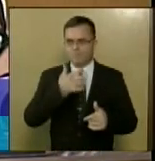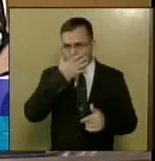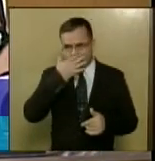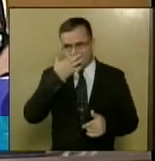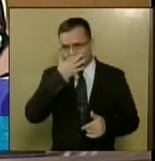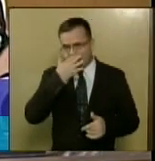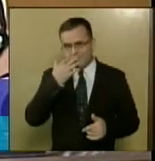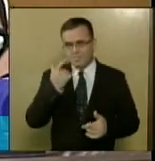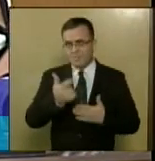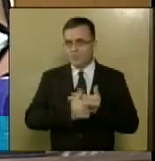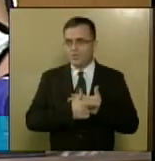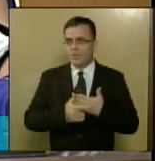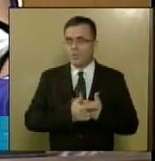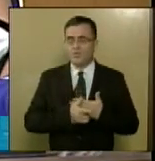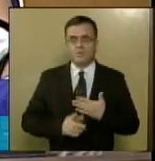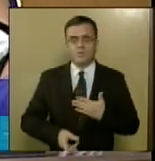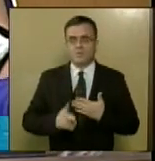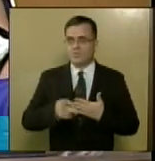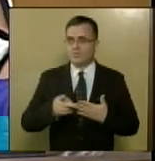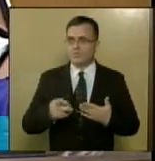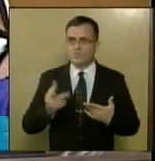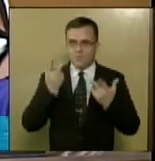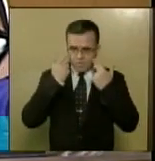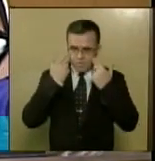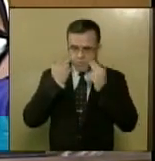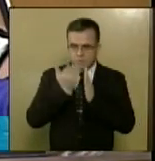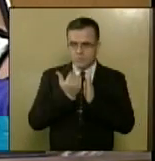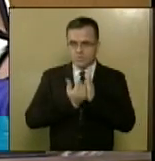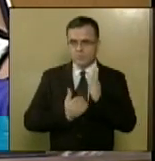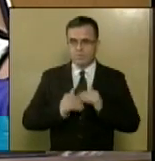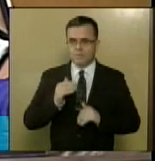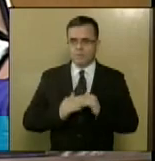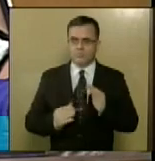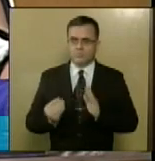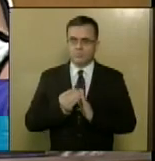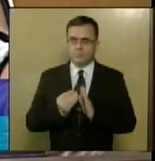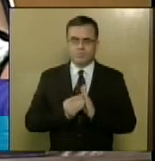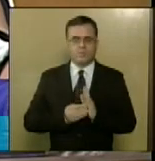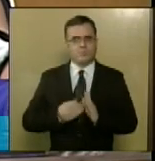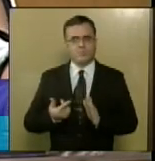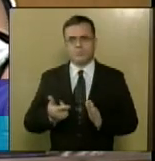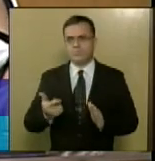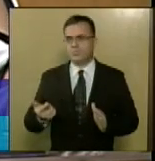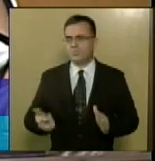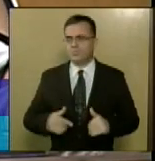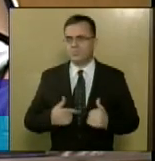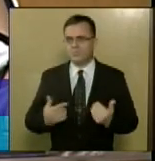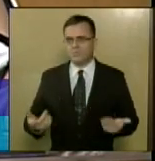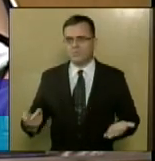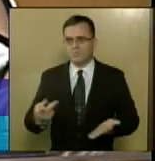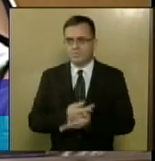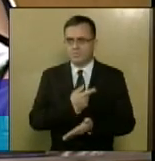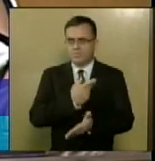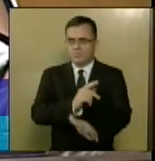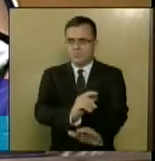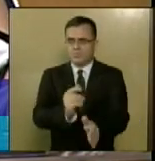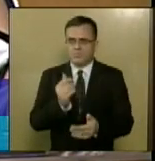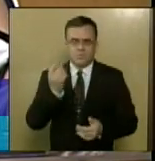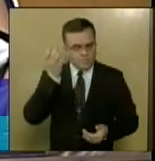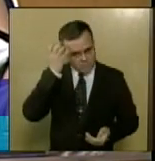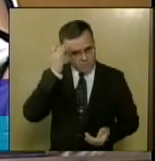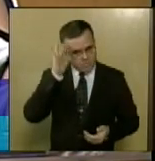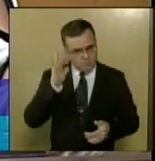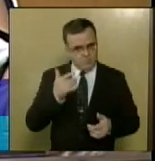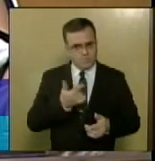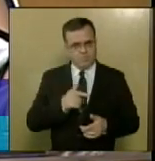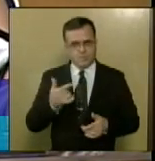funcionamento daquele estabelecimento sem as escalas completas de profissionais. E como estava tendo muitos dias de plantão